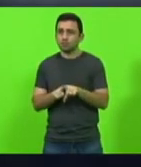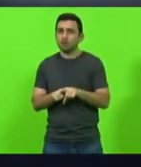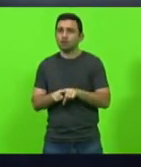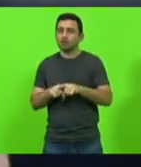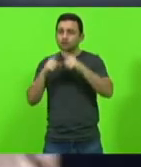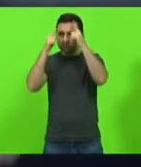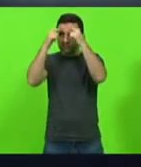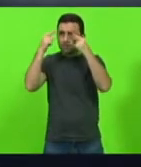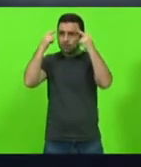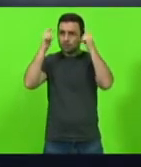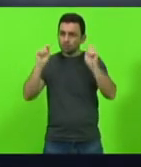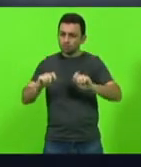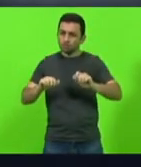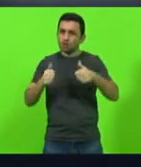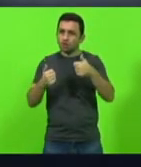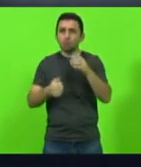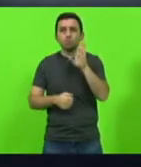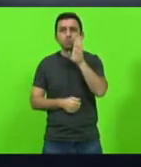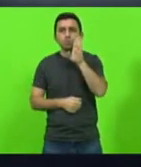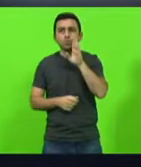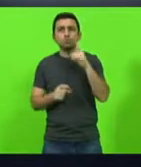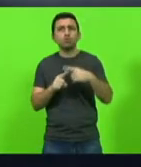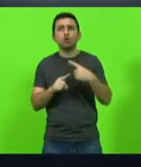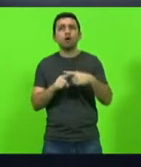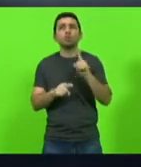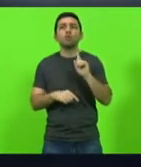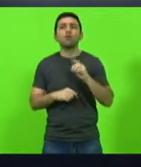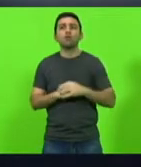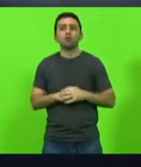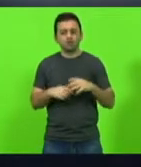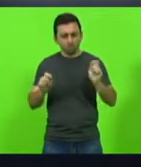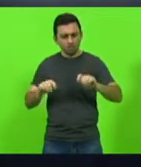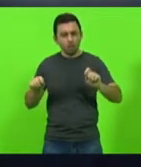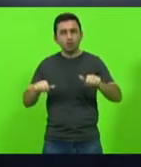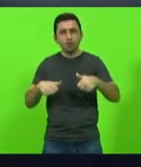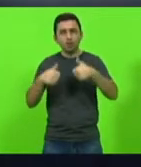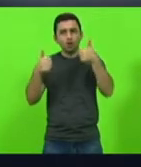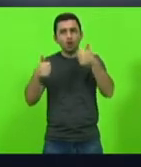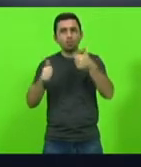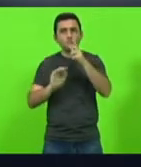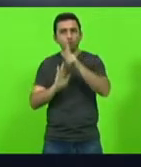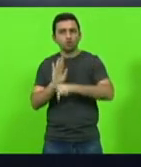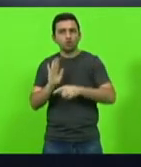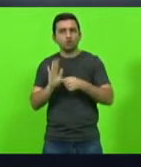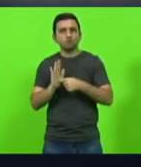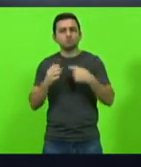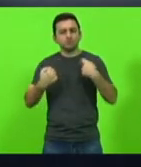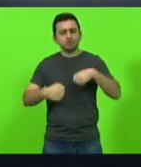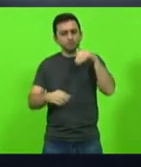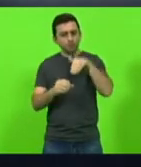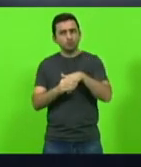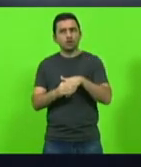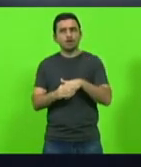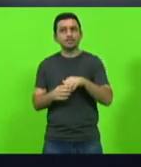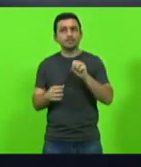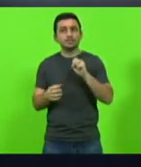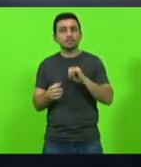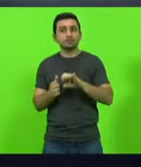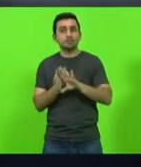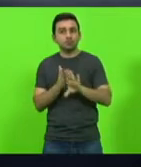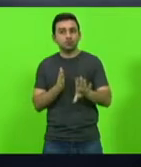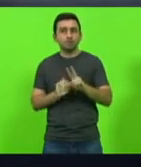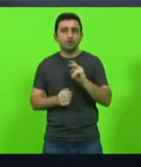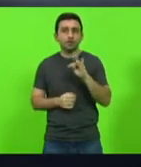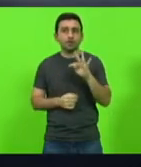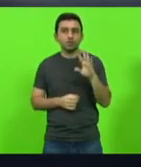possa melhorar e ao deputado Bruno também porque não vamos melhorar o projeto agora o projeto precisa ser votado ser derrubado esse veto para